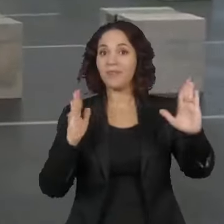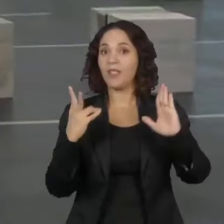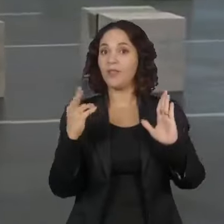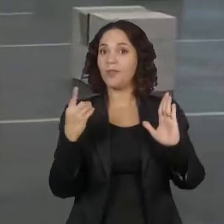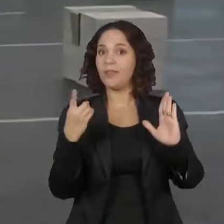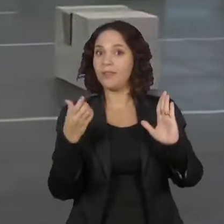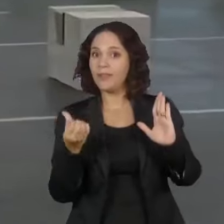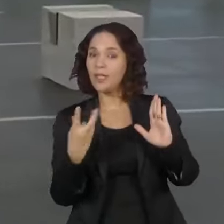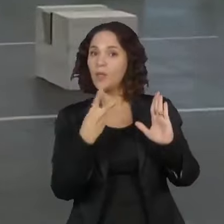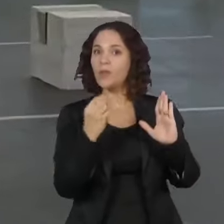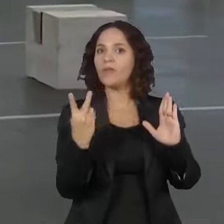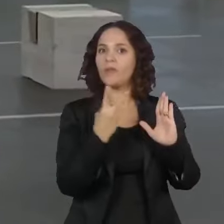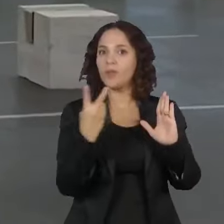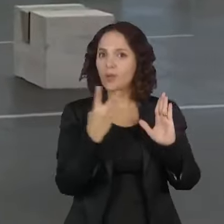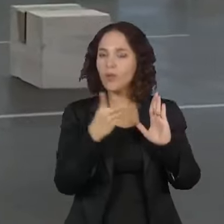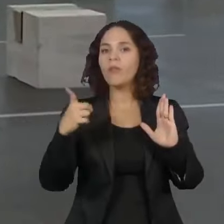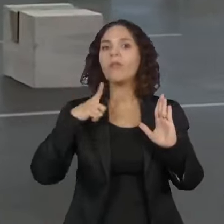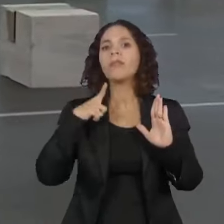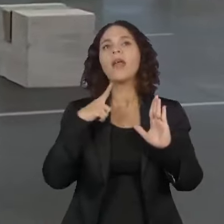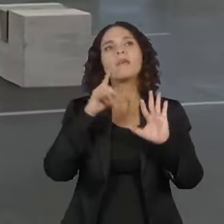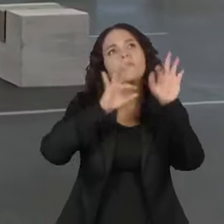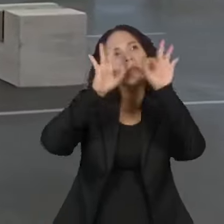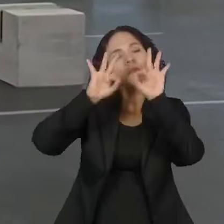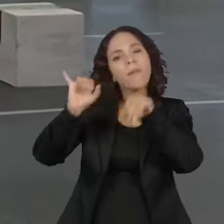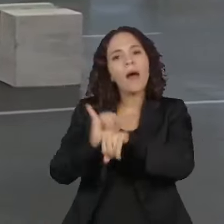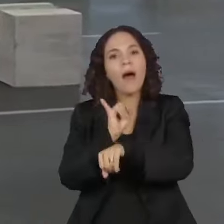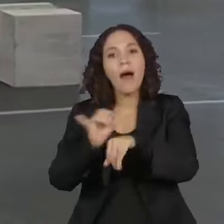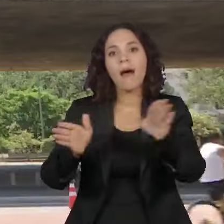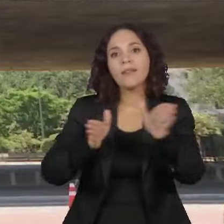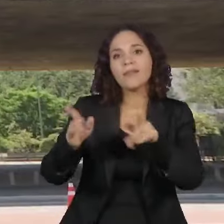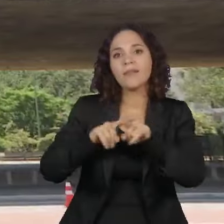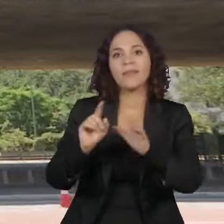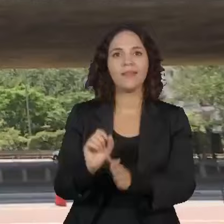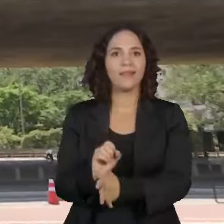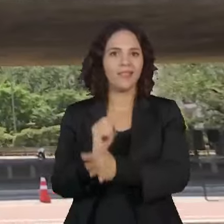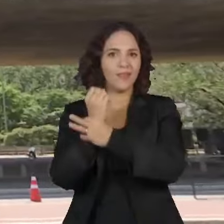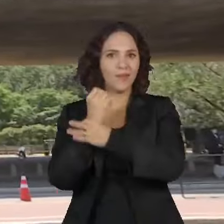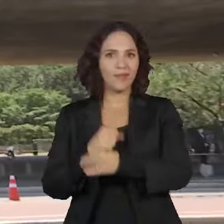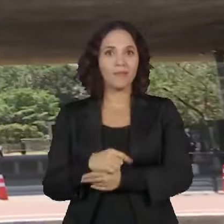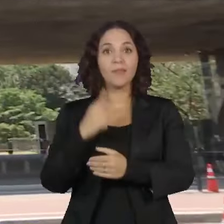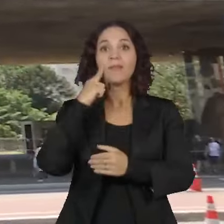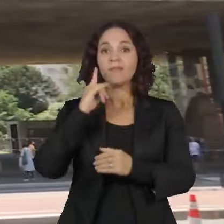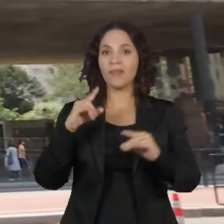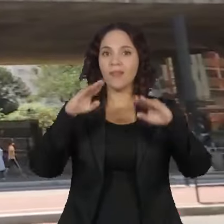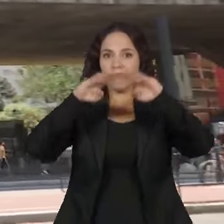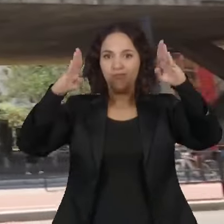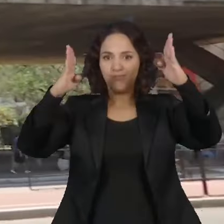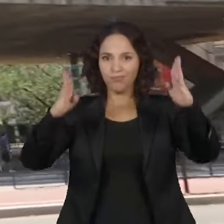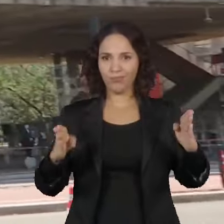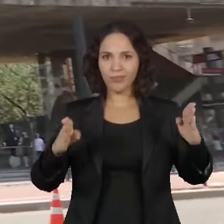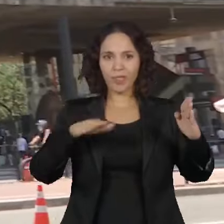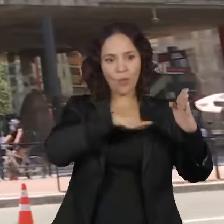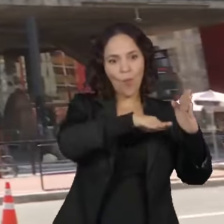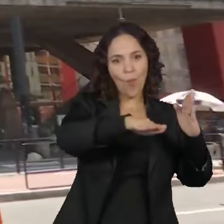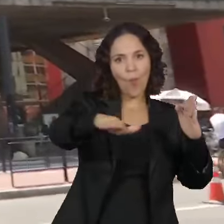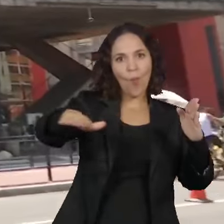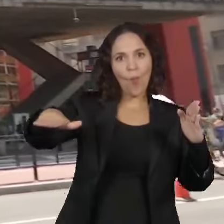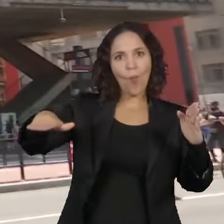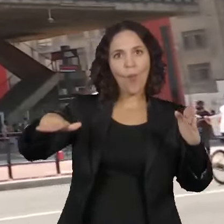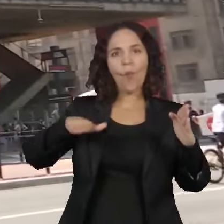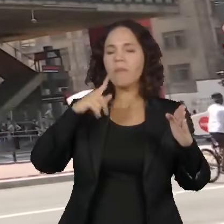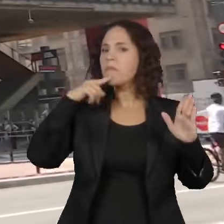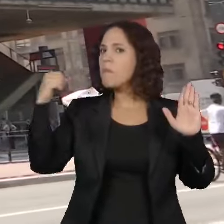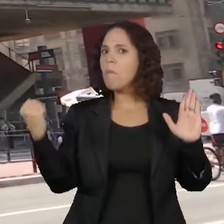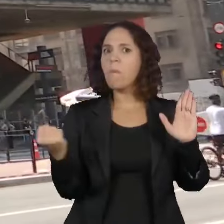o edifício passou por adequações de segurança e acessibilidade. O vão livre desenhado por Bobardi marcou a época como a